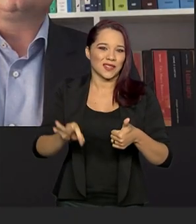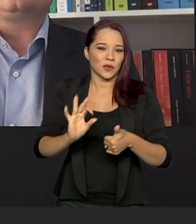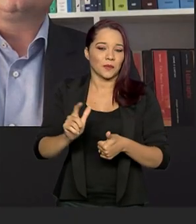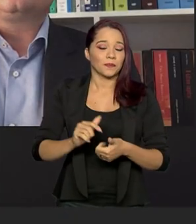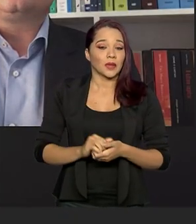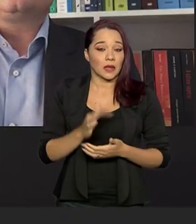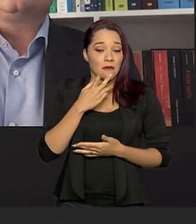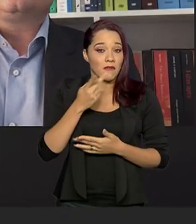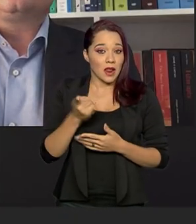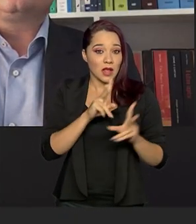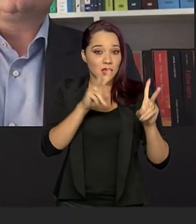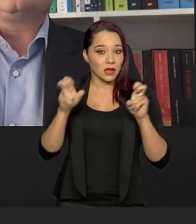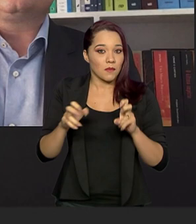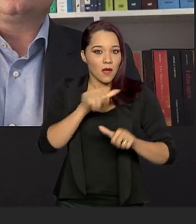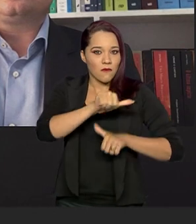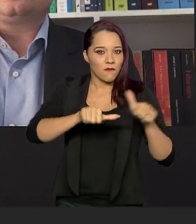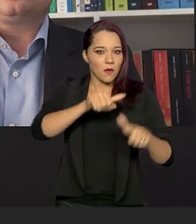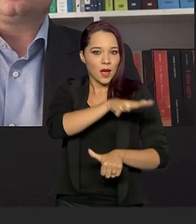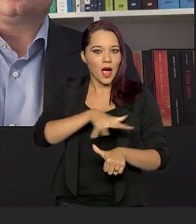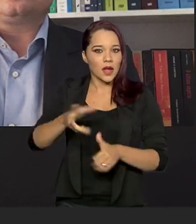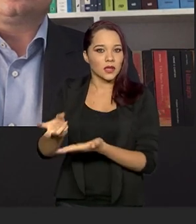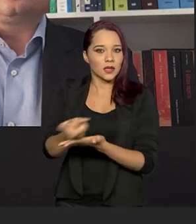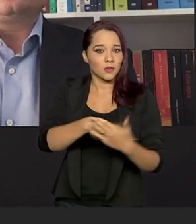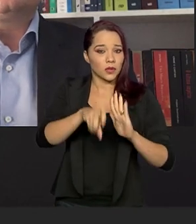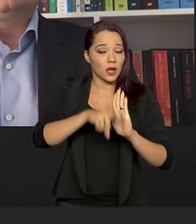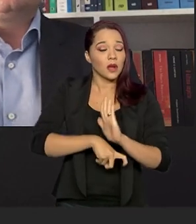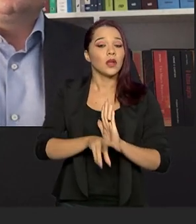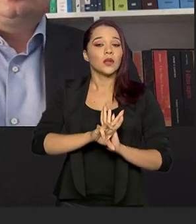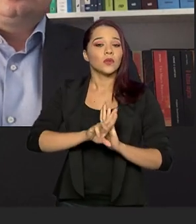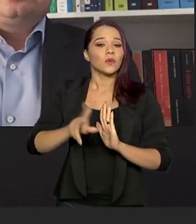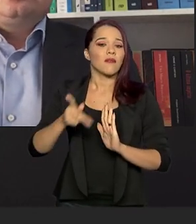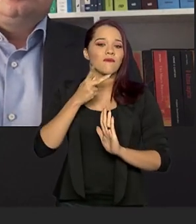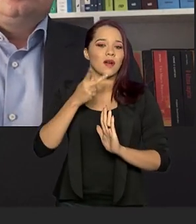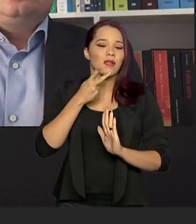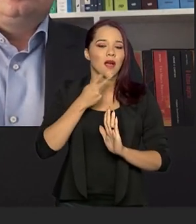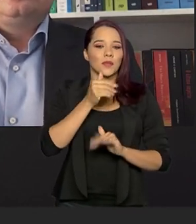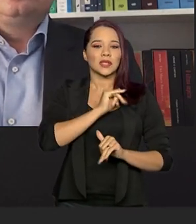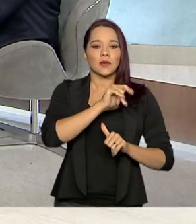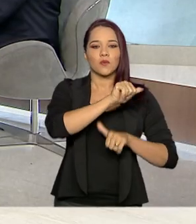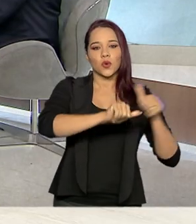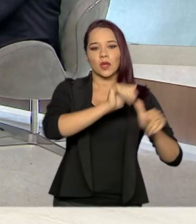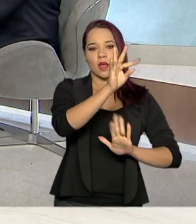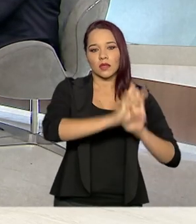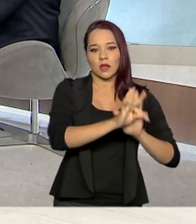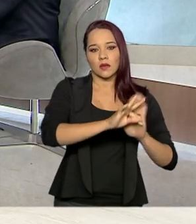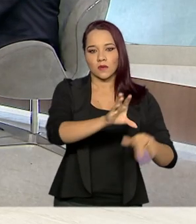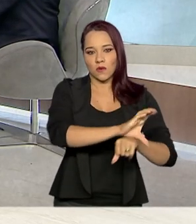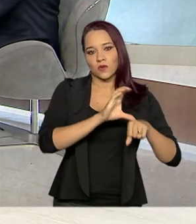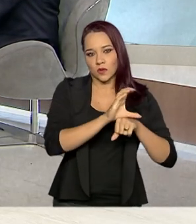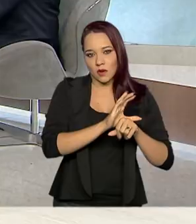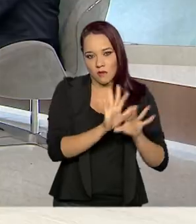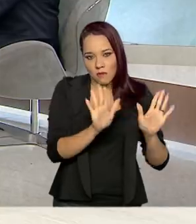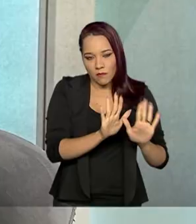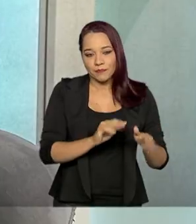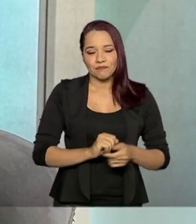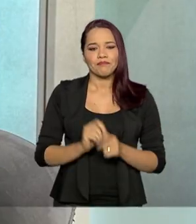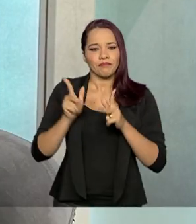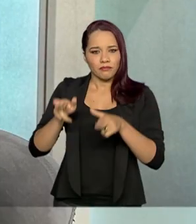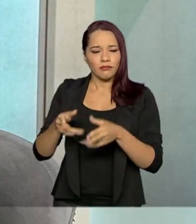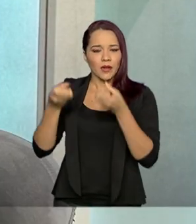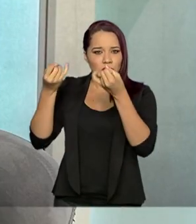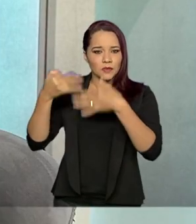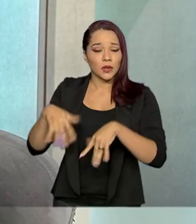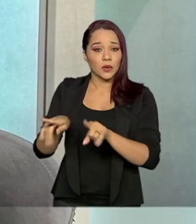falar em reforma tributária não necessariamente significa falar em alteração do texto constitucional. E aí, como o Renato bem